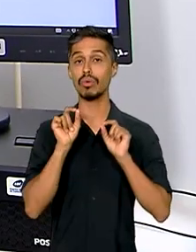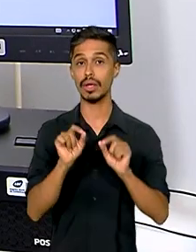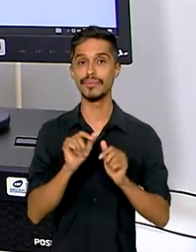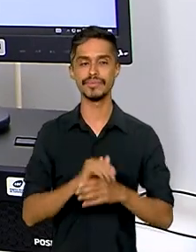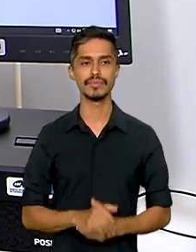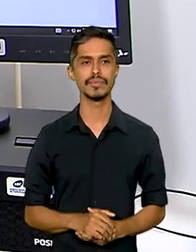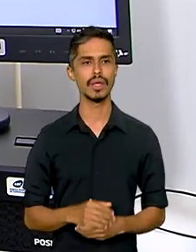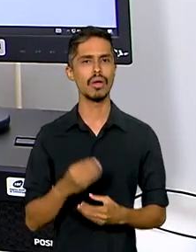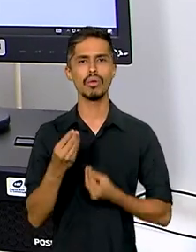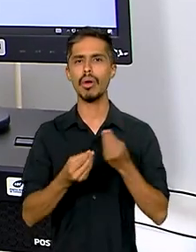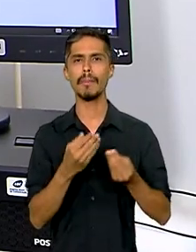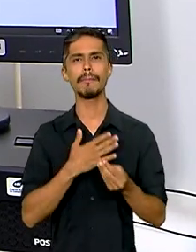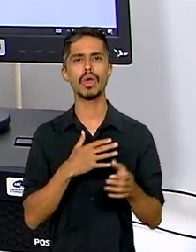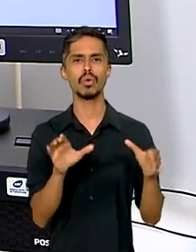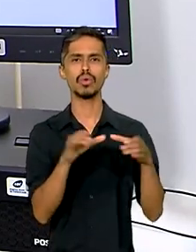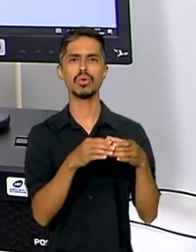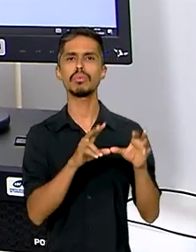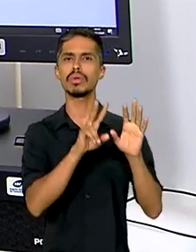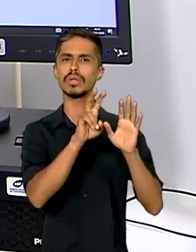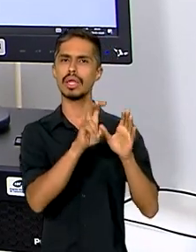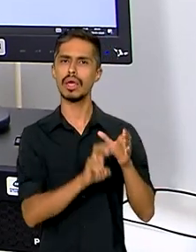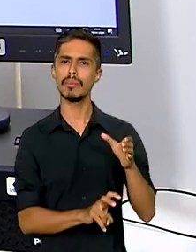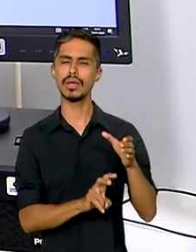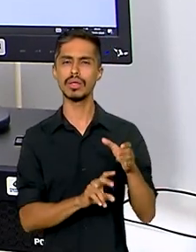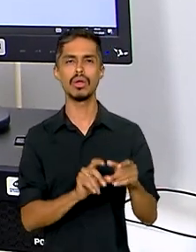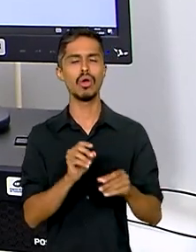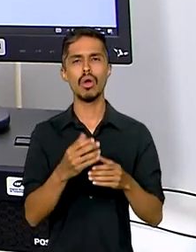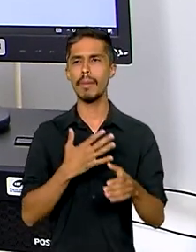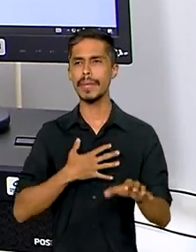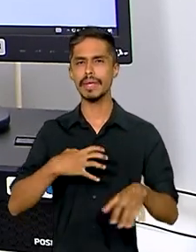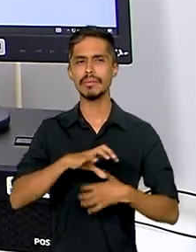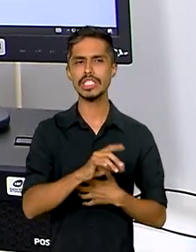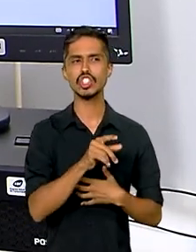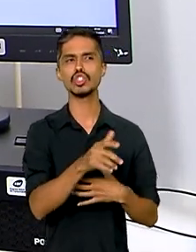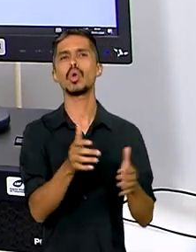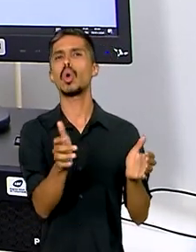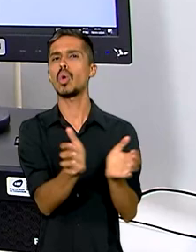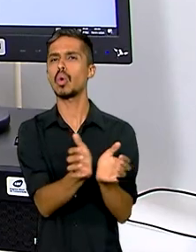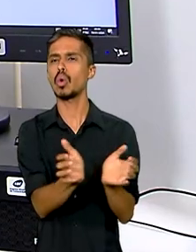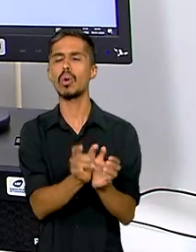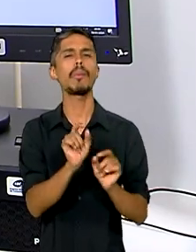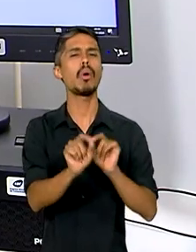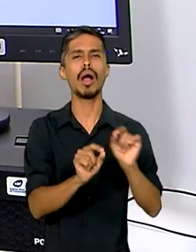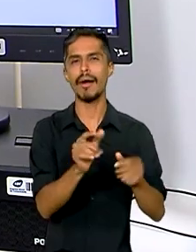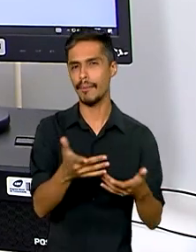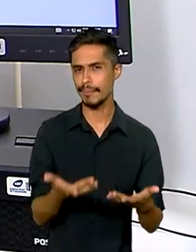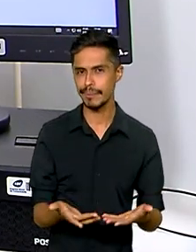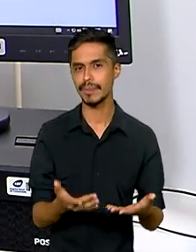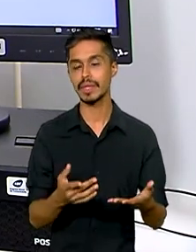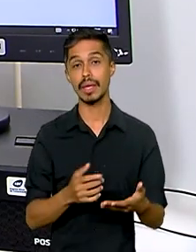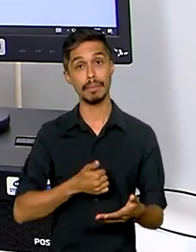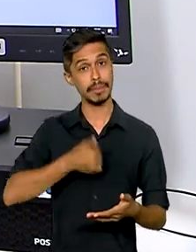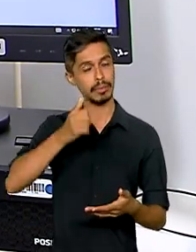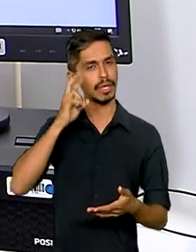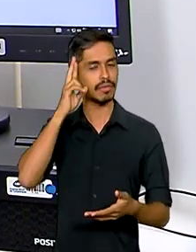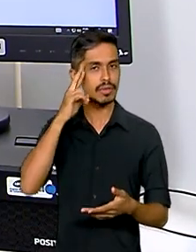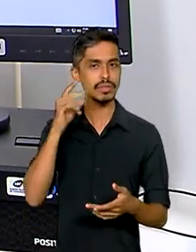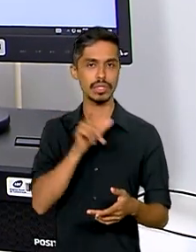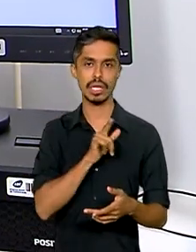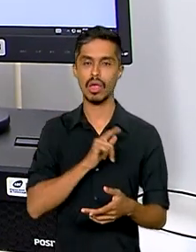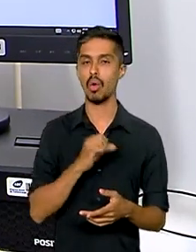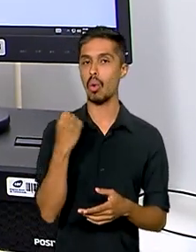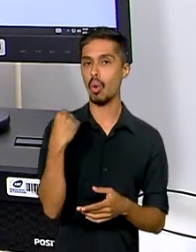qual o meu bloco temático? Onde eu me enxergo dentro do governo no futuro? Essa é a primeira reflexão, porque a gente tem 8